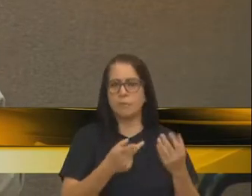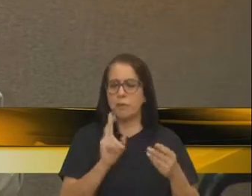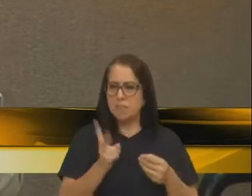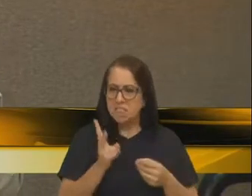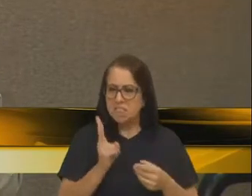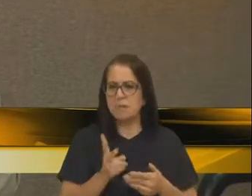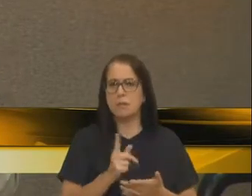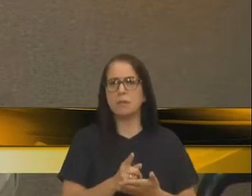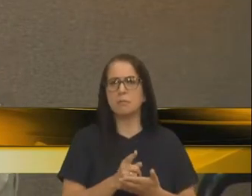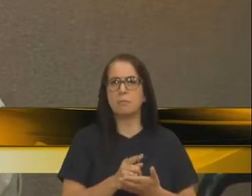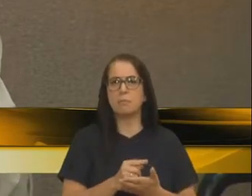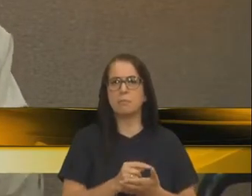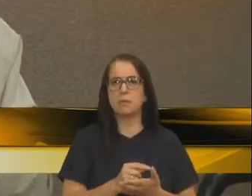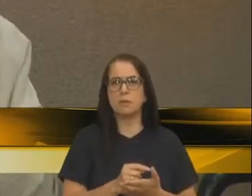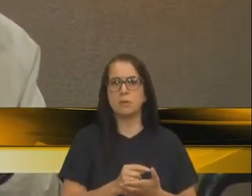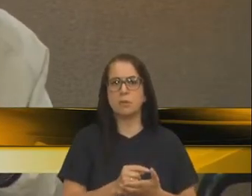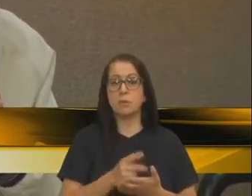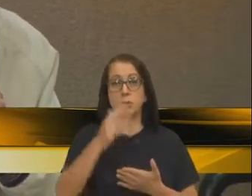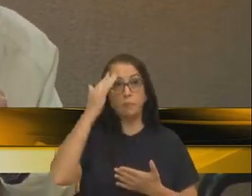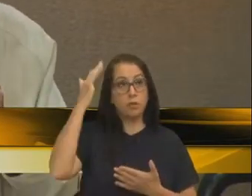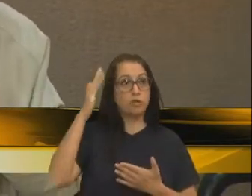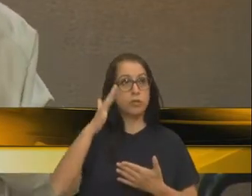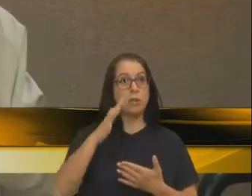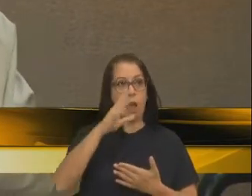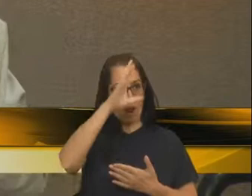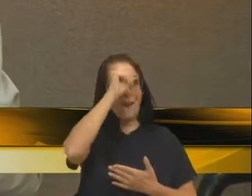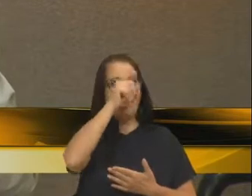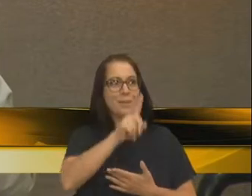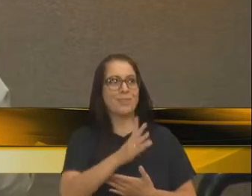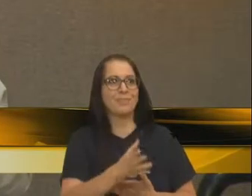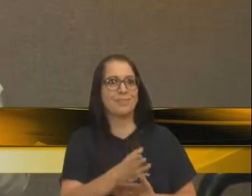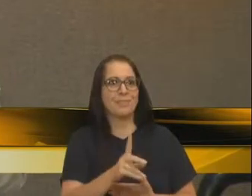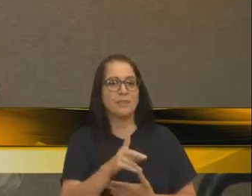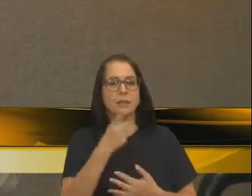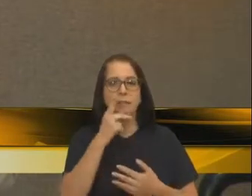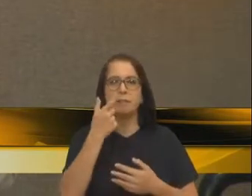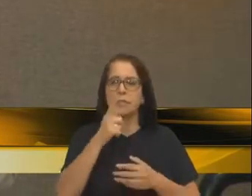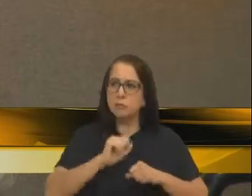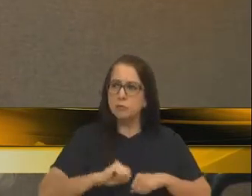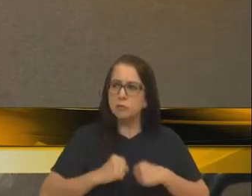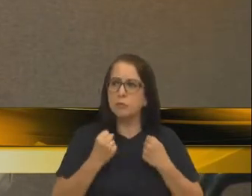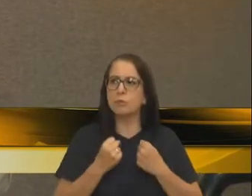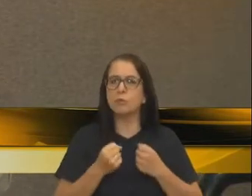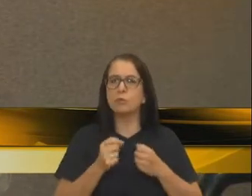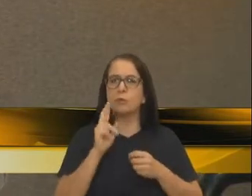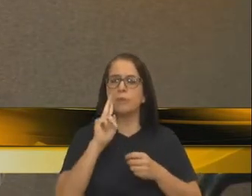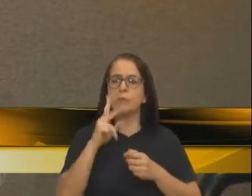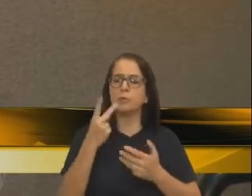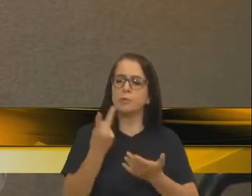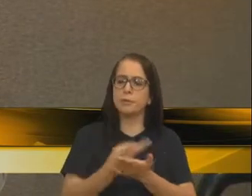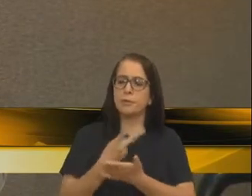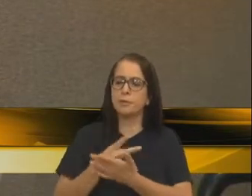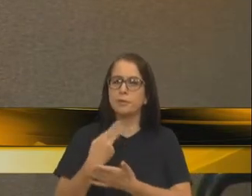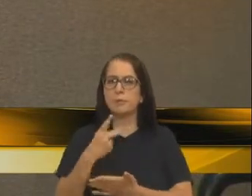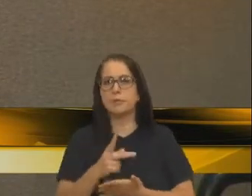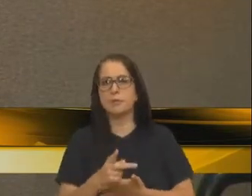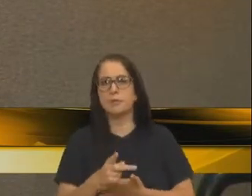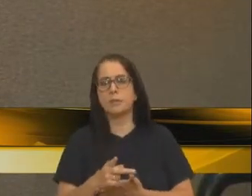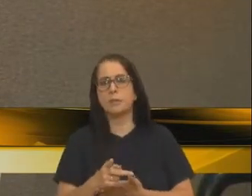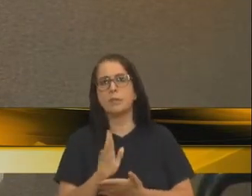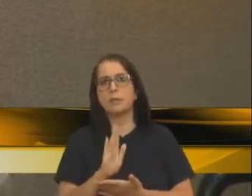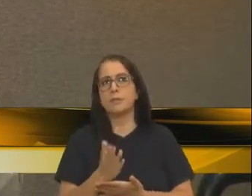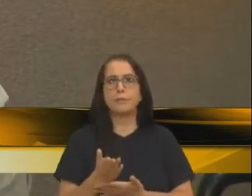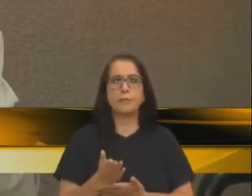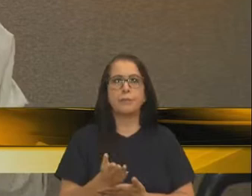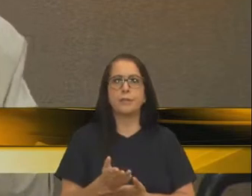hora. A gente, quando imagina que ele aprendeu, nós estamos aqui fazendo um esforço para corrigir os erros dele e ele fica